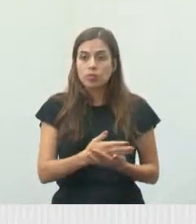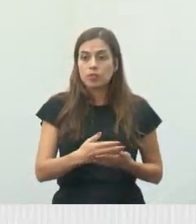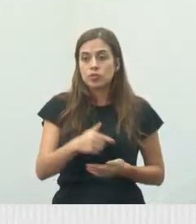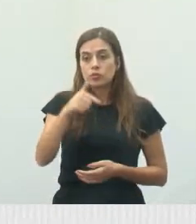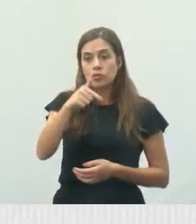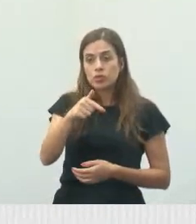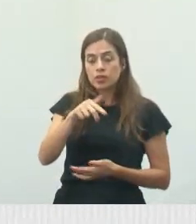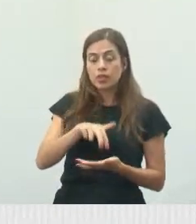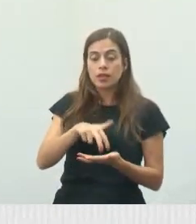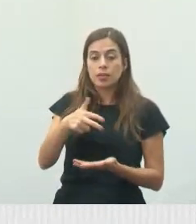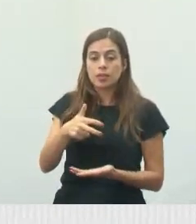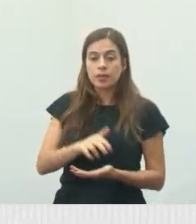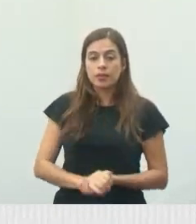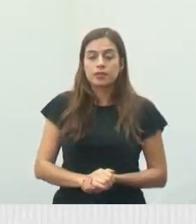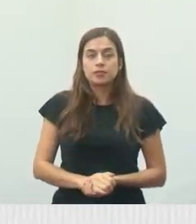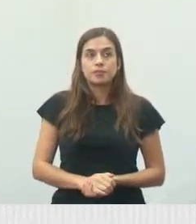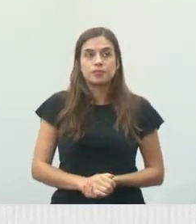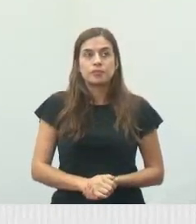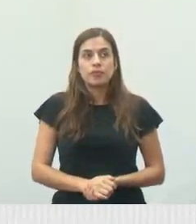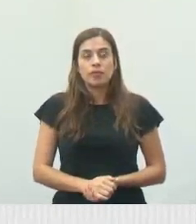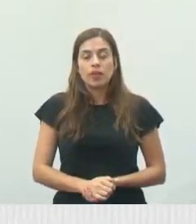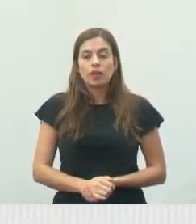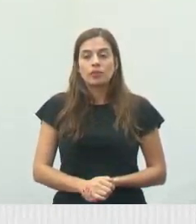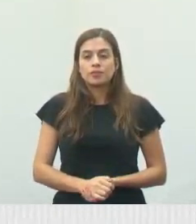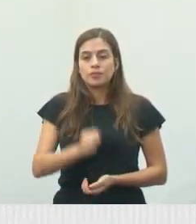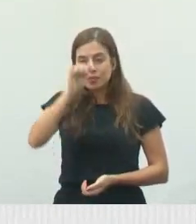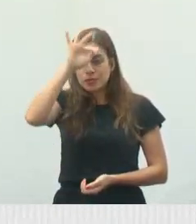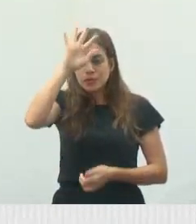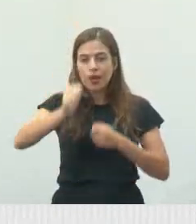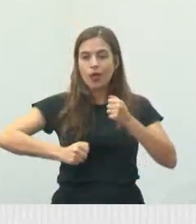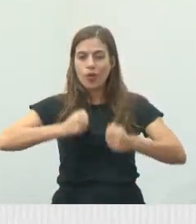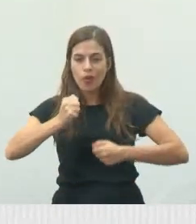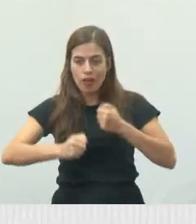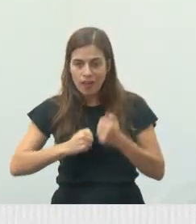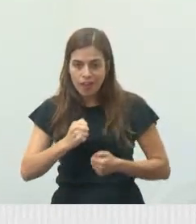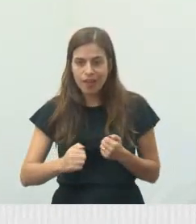7 horas da manhã. Olha lá o Rodrigo correndo.